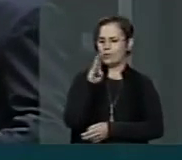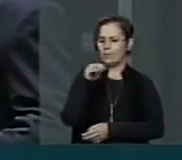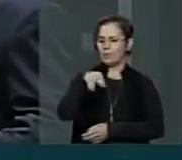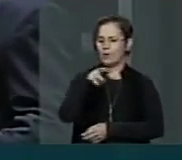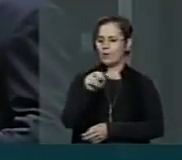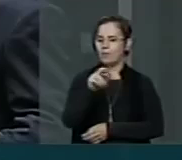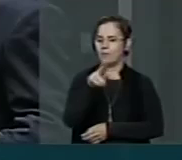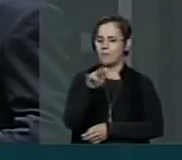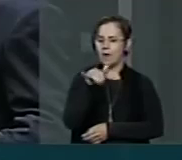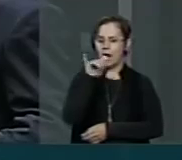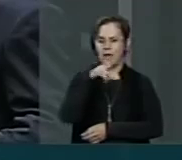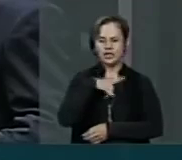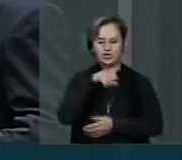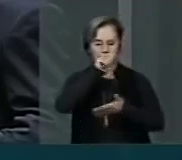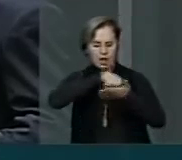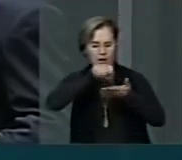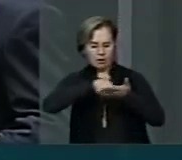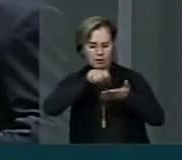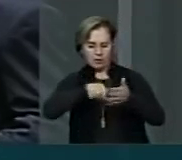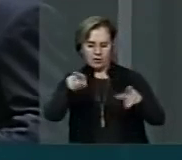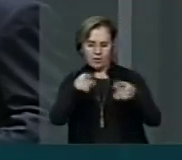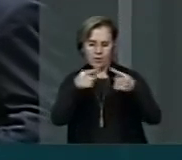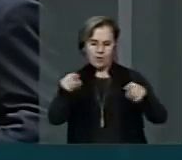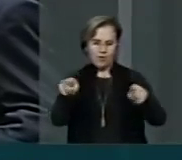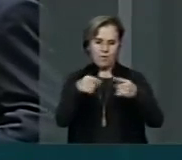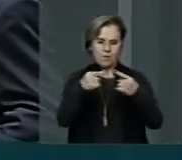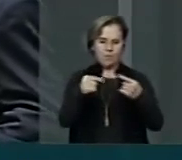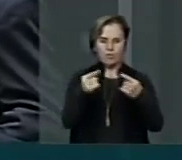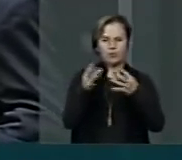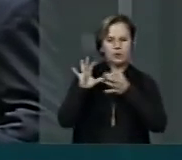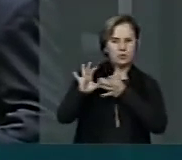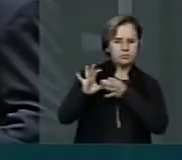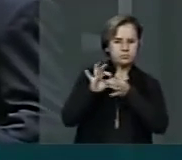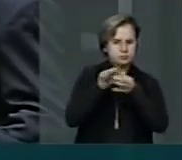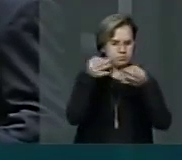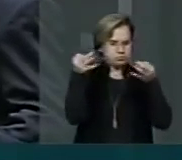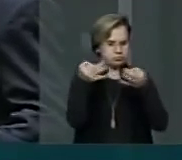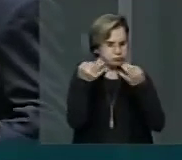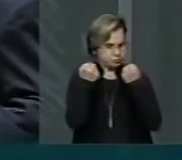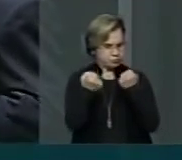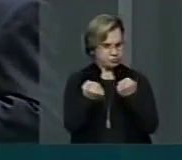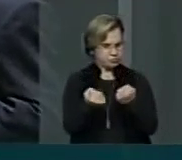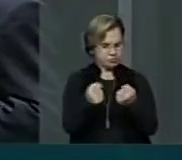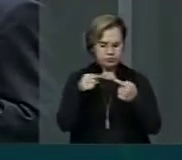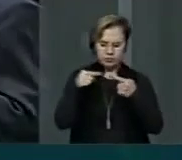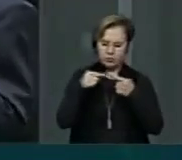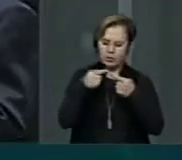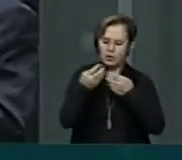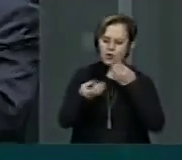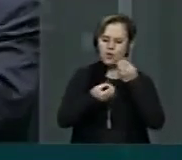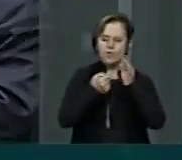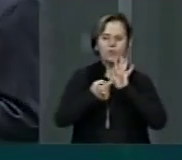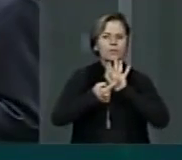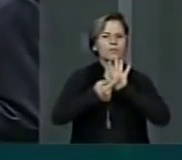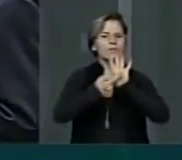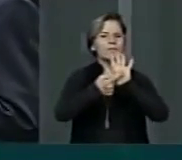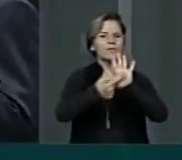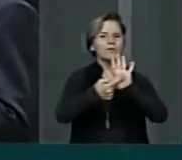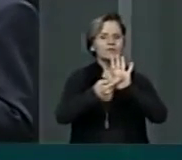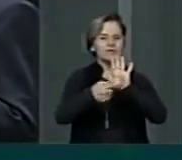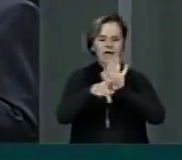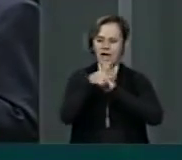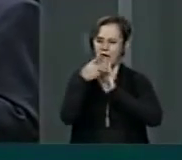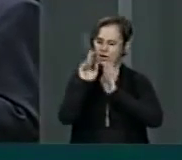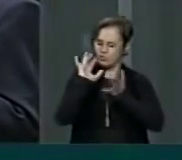letras, letras muito contundentes, a forma de mostrar a sua